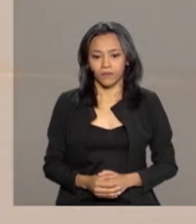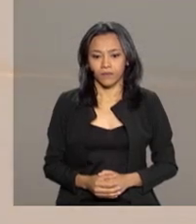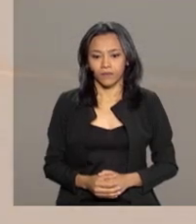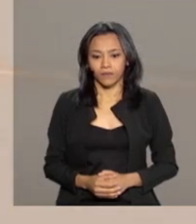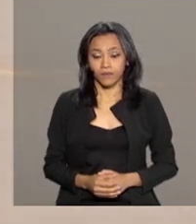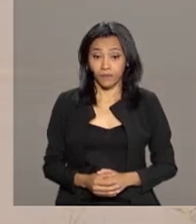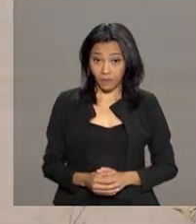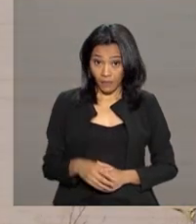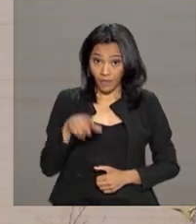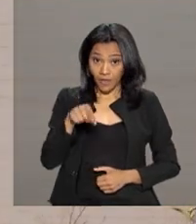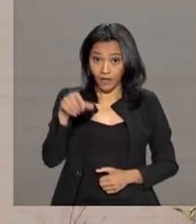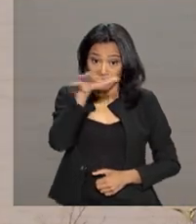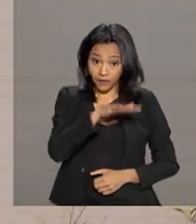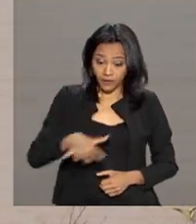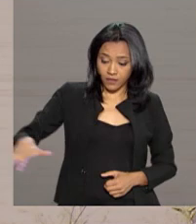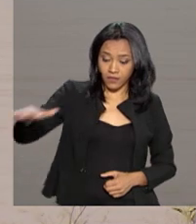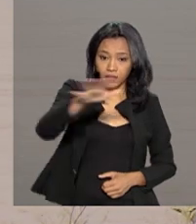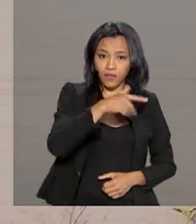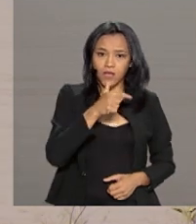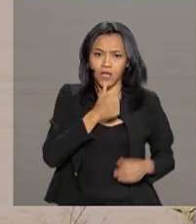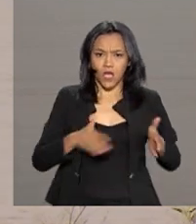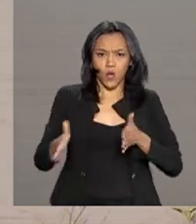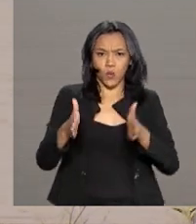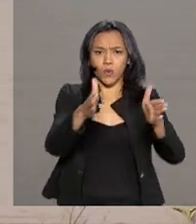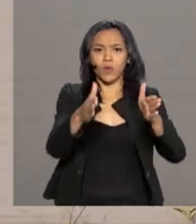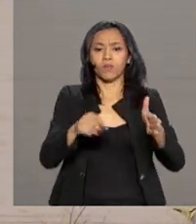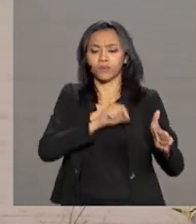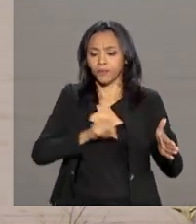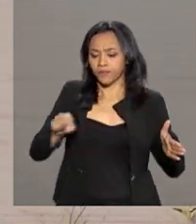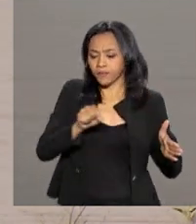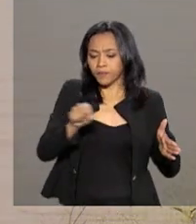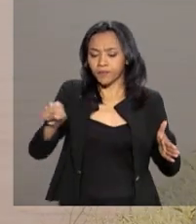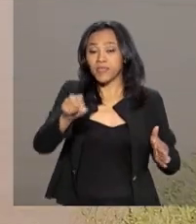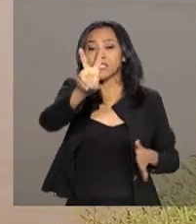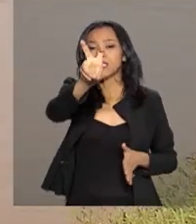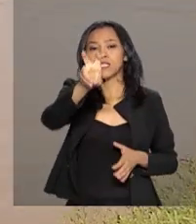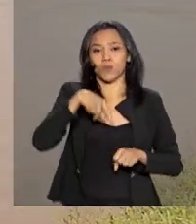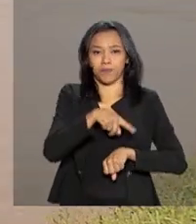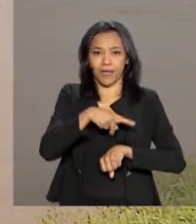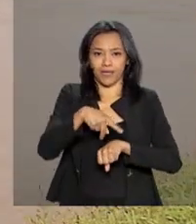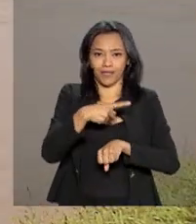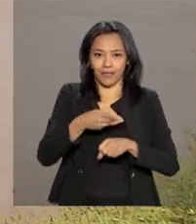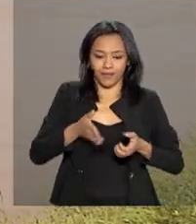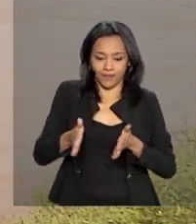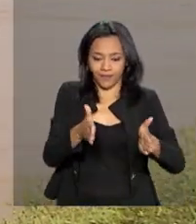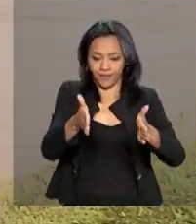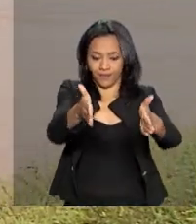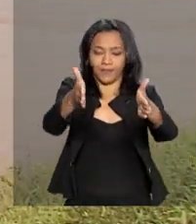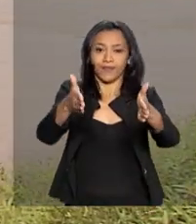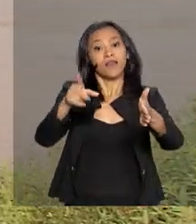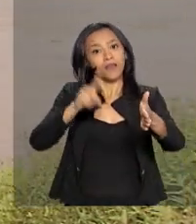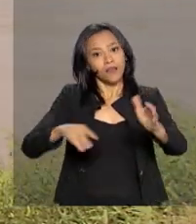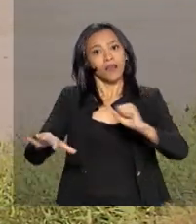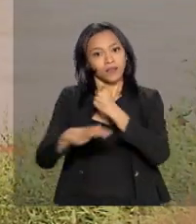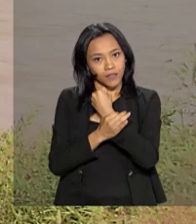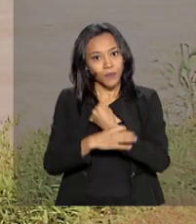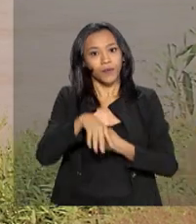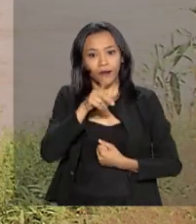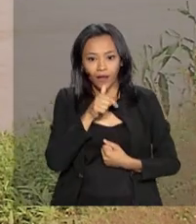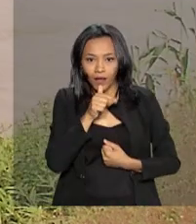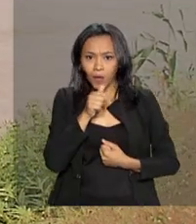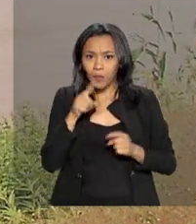Este é o Níger, rio que banha cinco países da África Ocidental e garante água em uma área dominada por